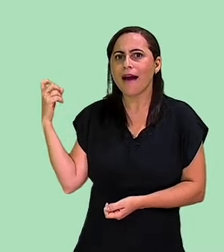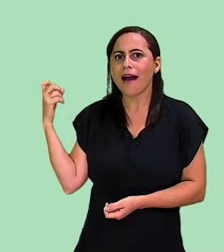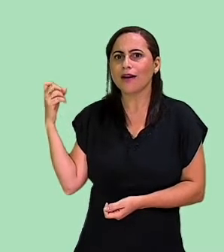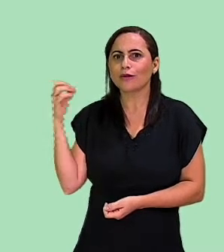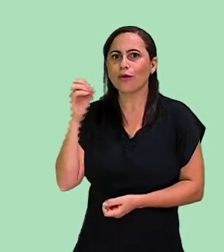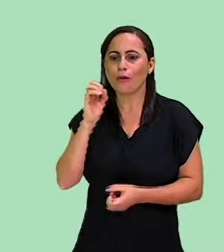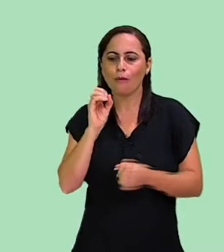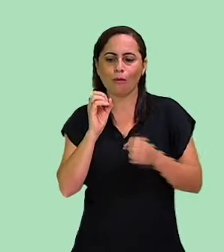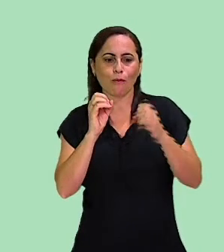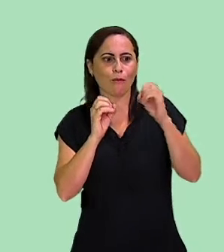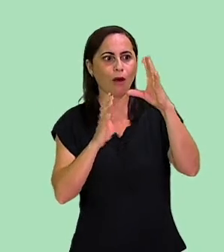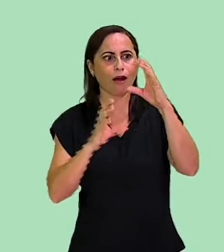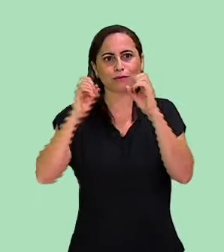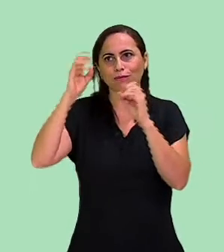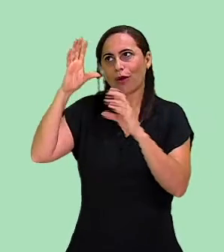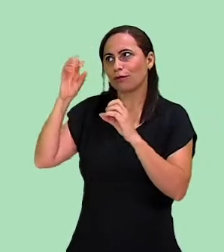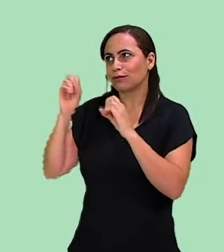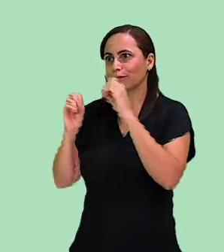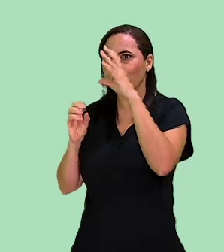bolinhas de sabão?